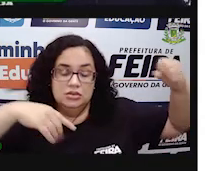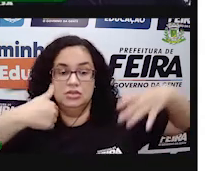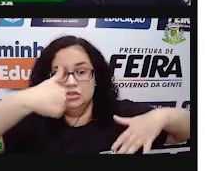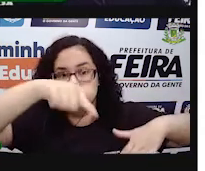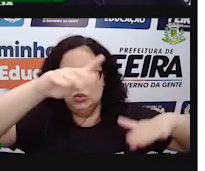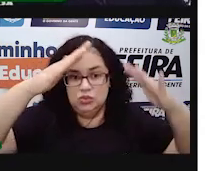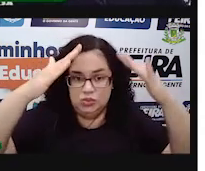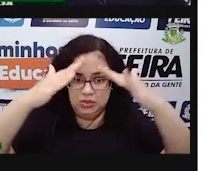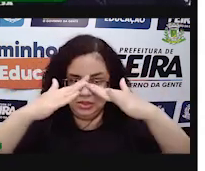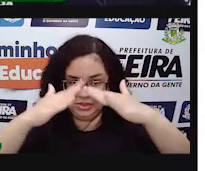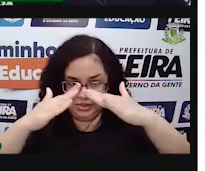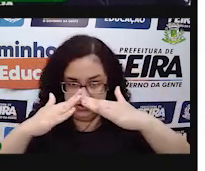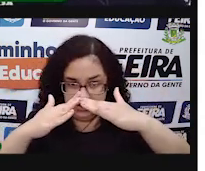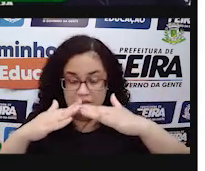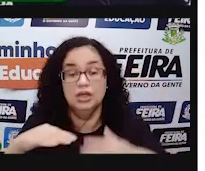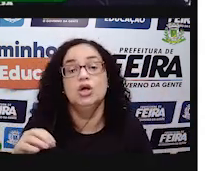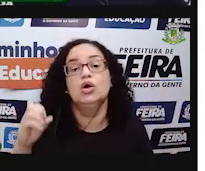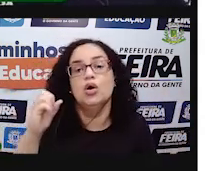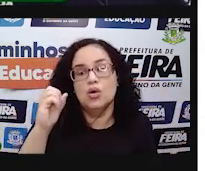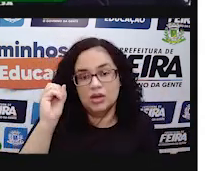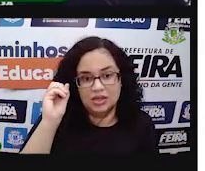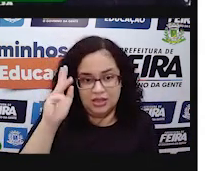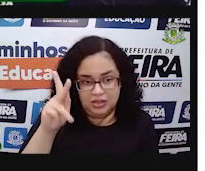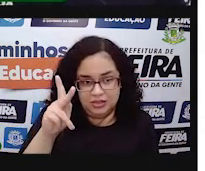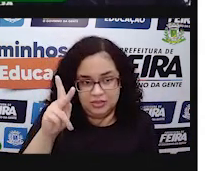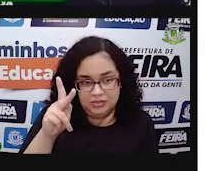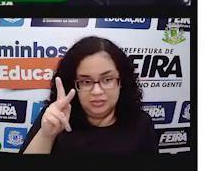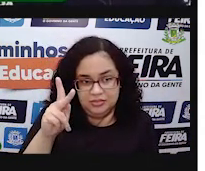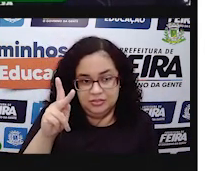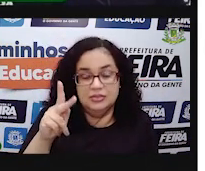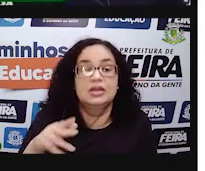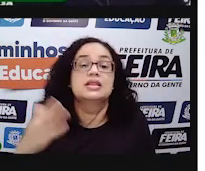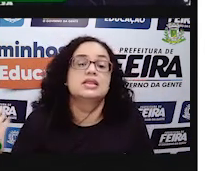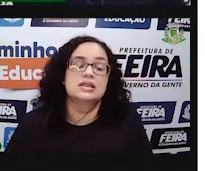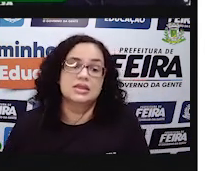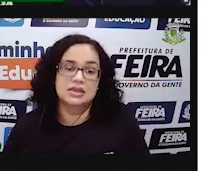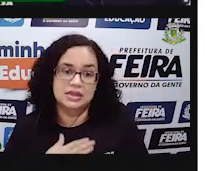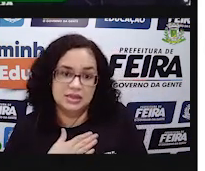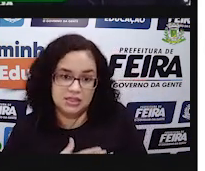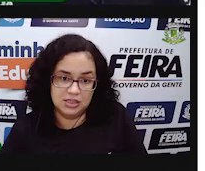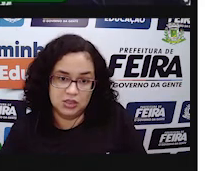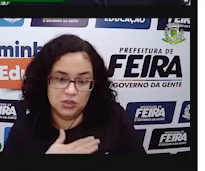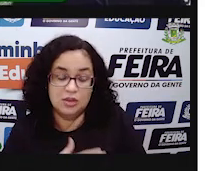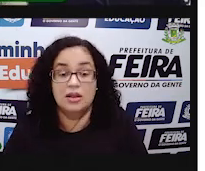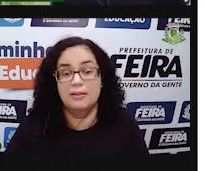consumo de energia elétrica na sua casa. Tudo bem?